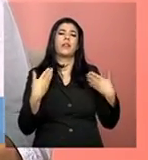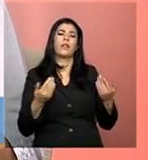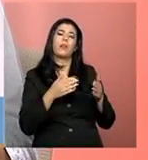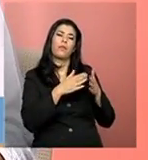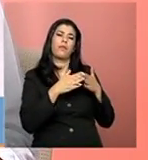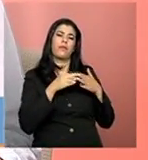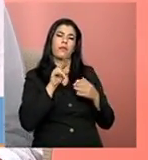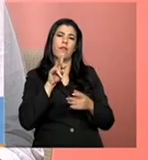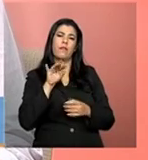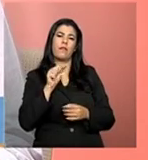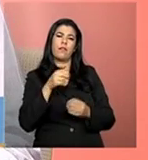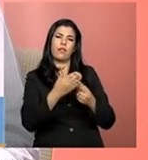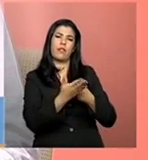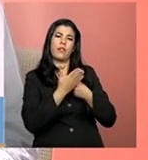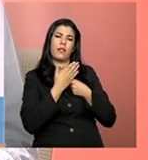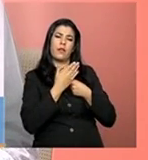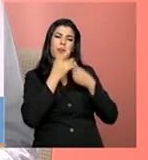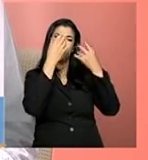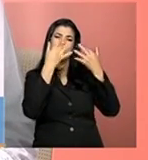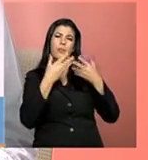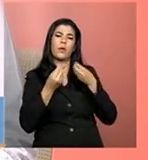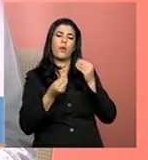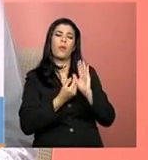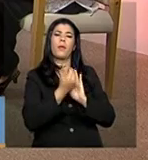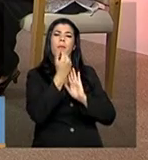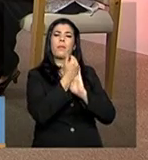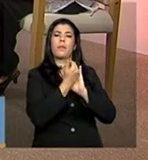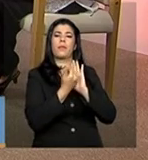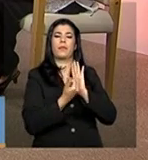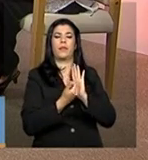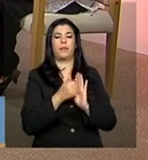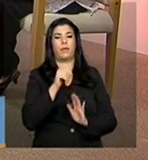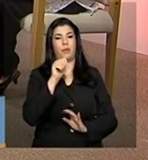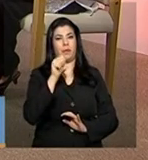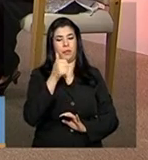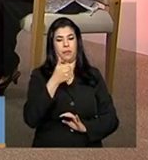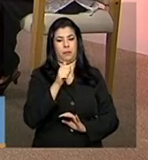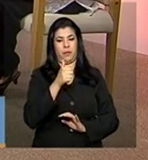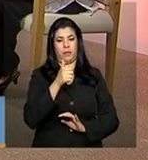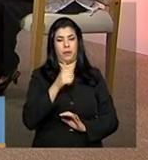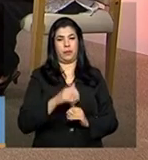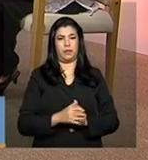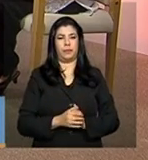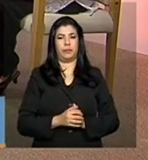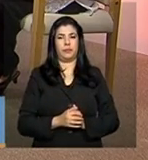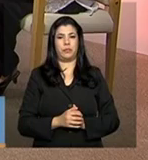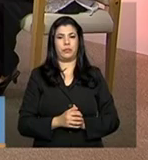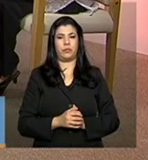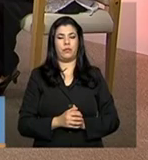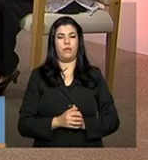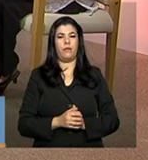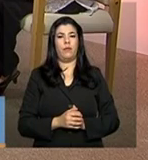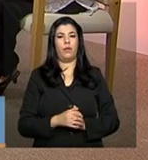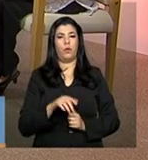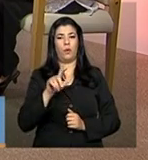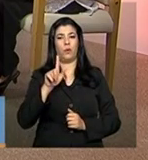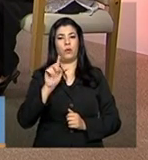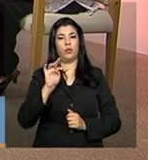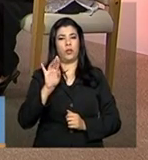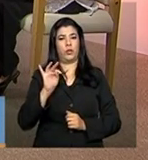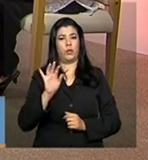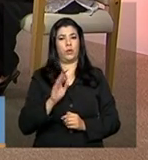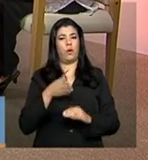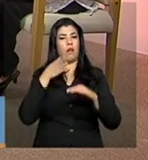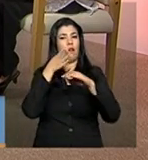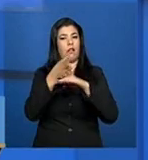quais são as etapas para esse preenchimento. A primeira etapa é o gestor acessar o sistema e fazer